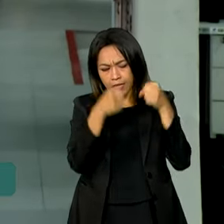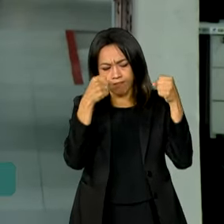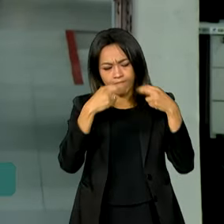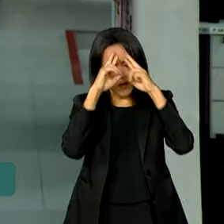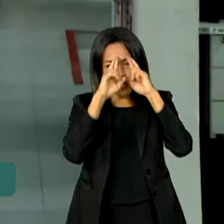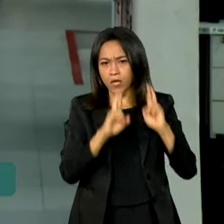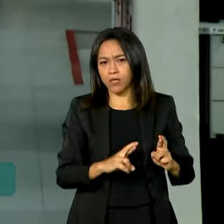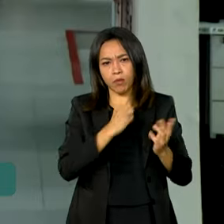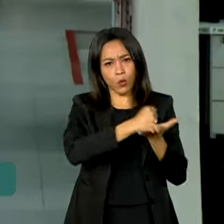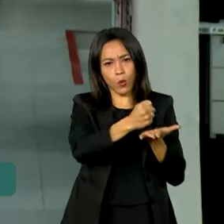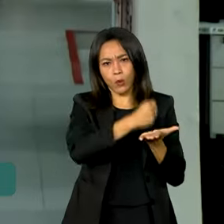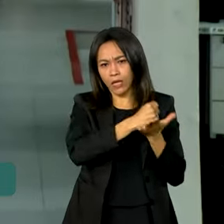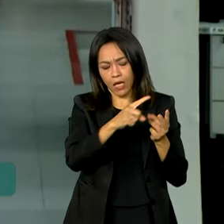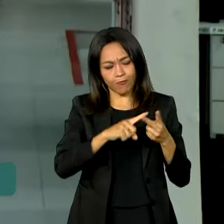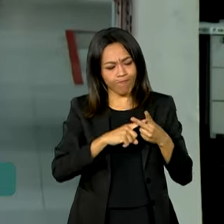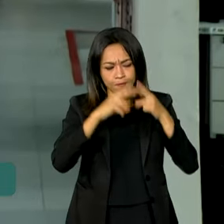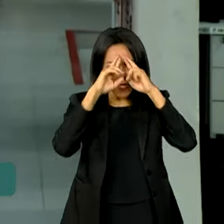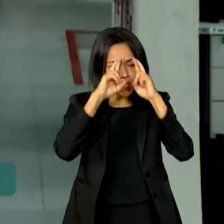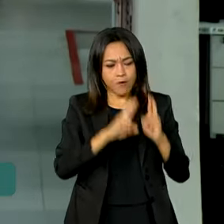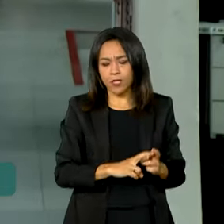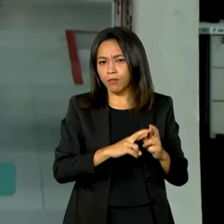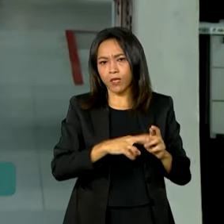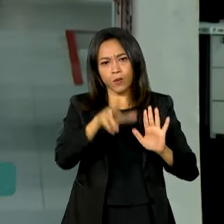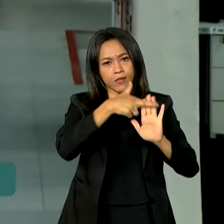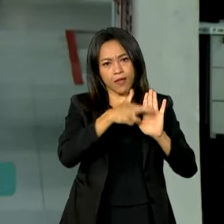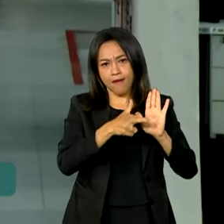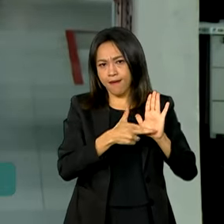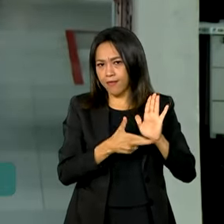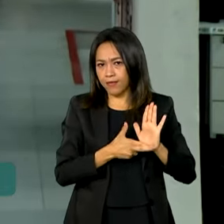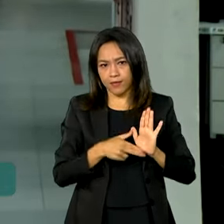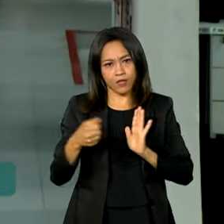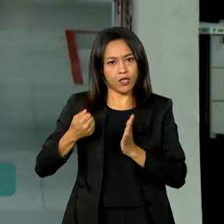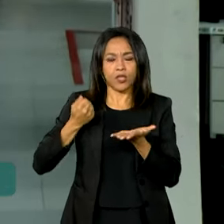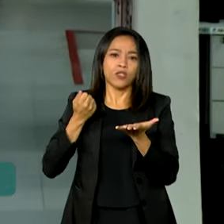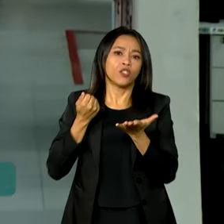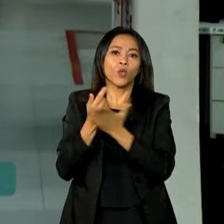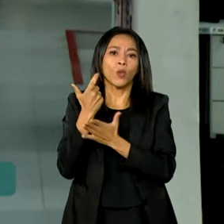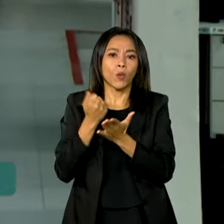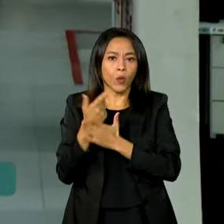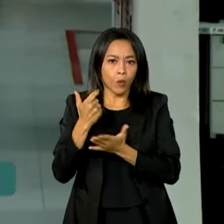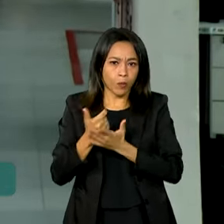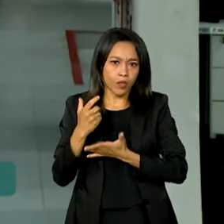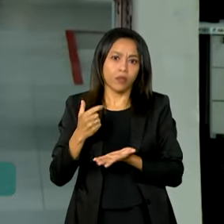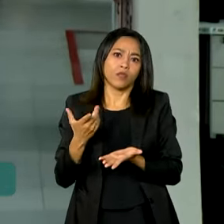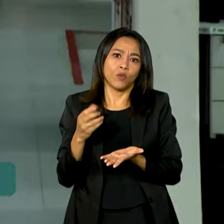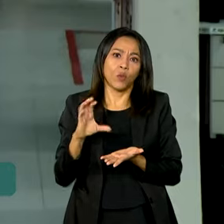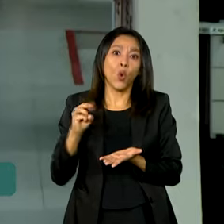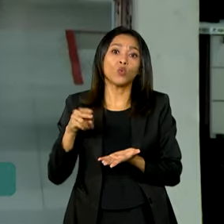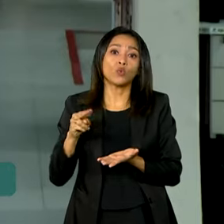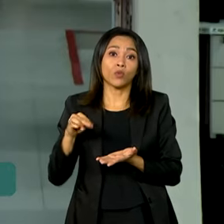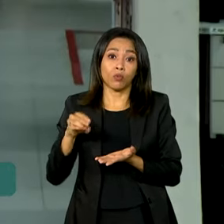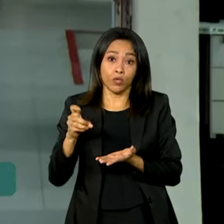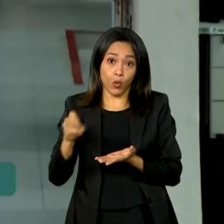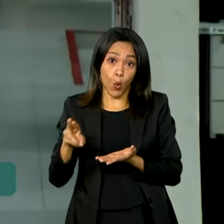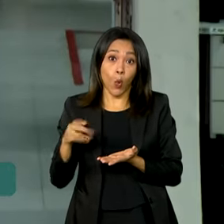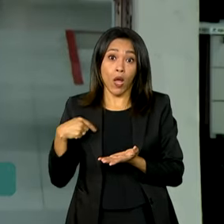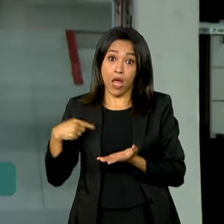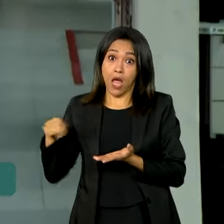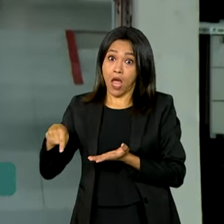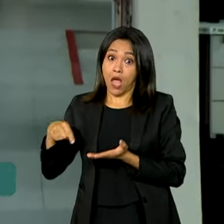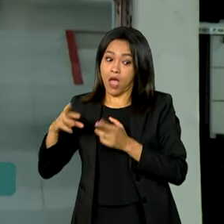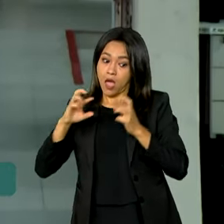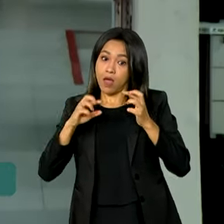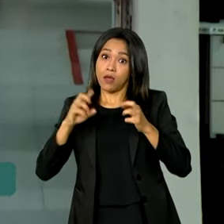descumprimento das normas do Código de Defesa do Consumidor, a Senacom decidiu fiscalizar a Enel e